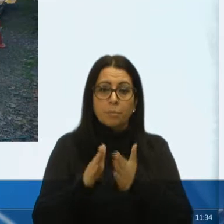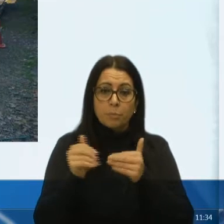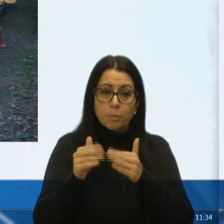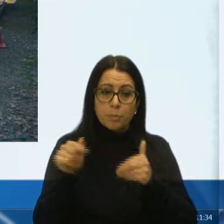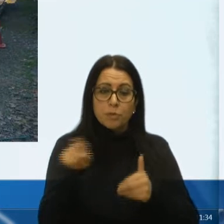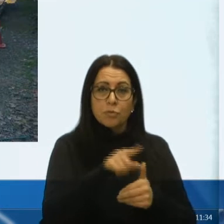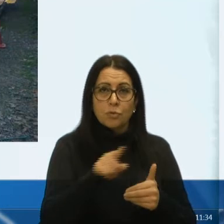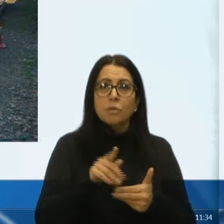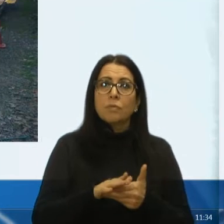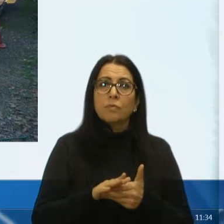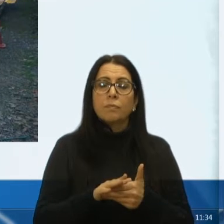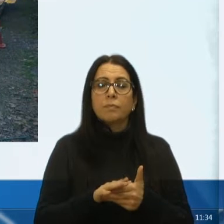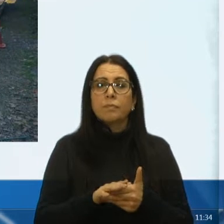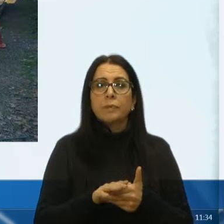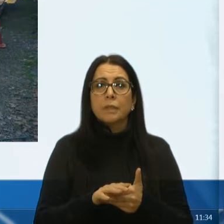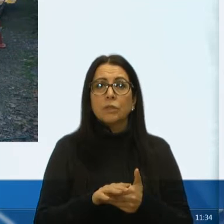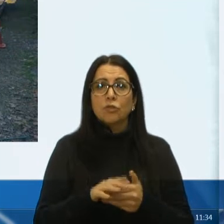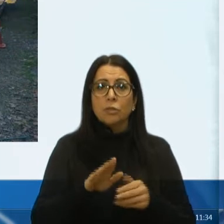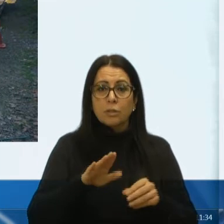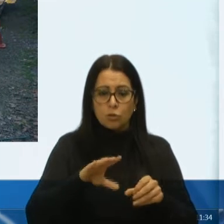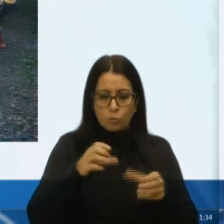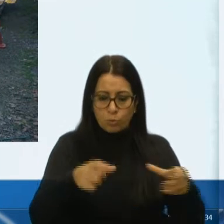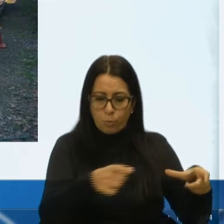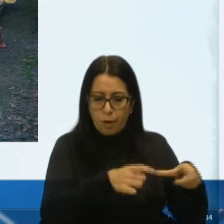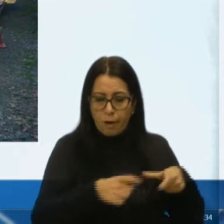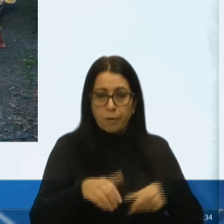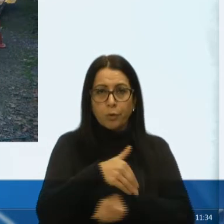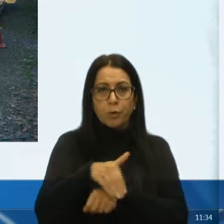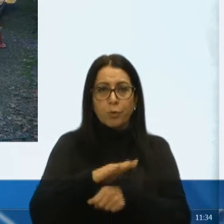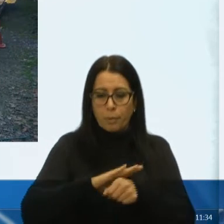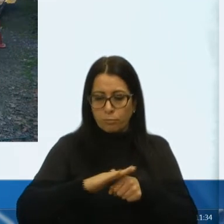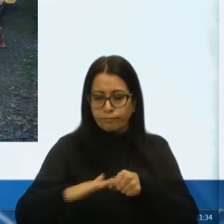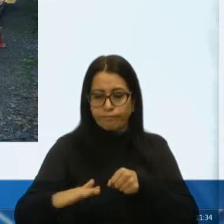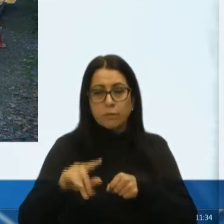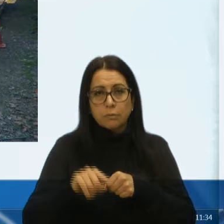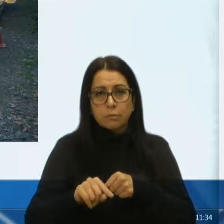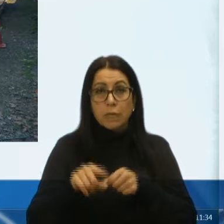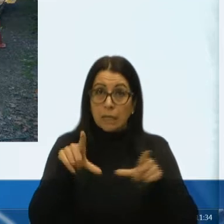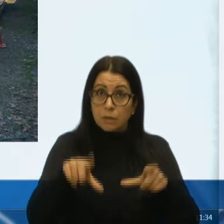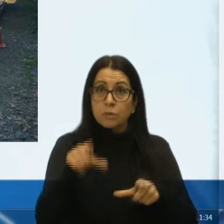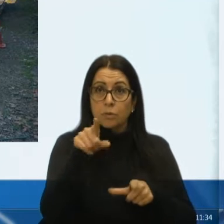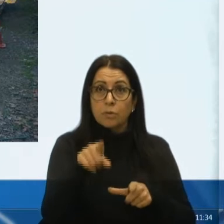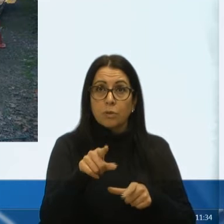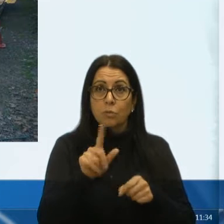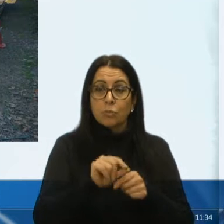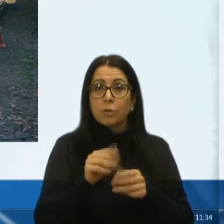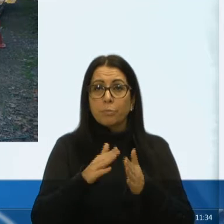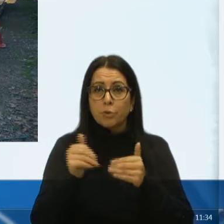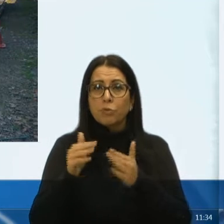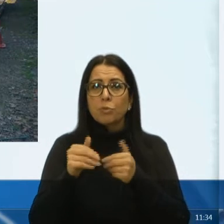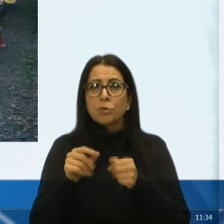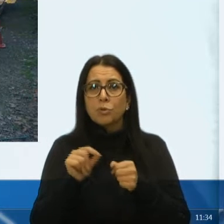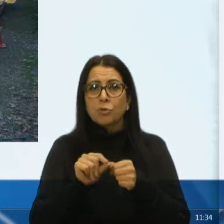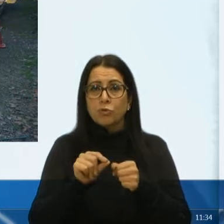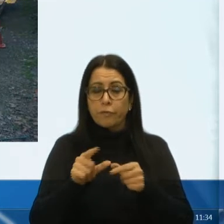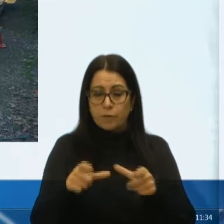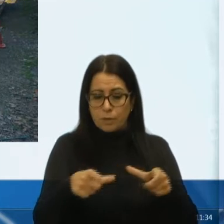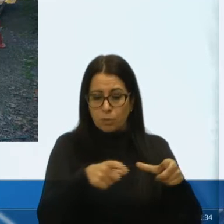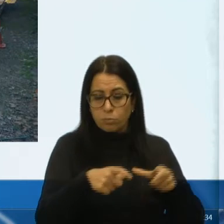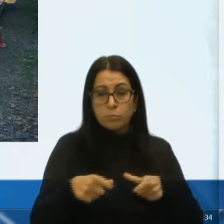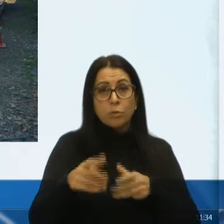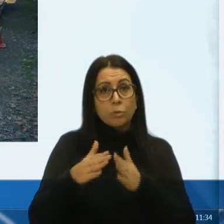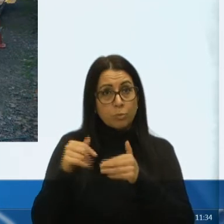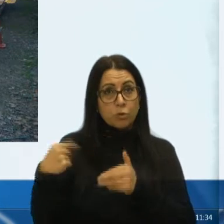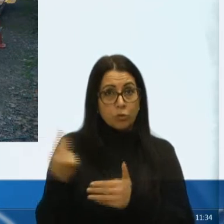solicitação de tapa-buraco, justamente nesse local. O que é que, de tanto pedir tapa-buraco, nós